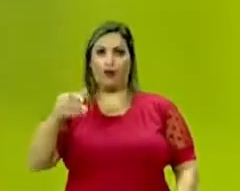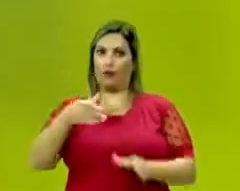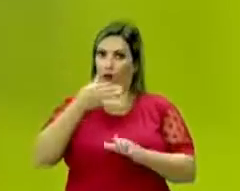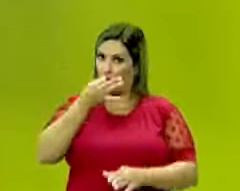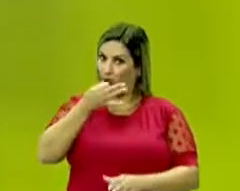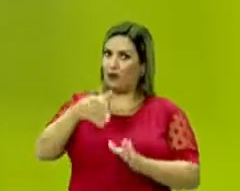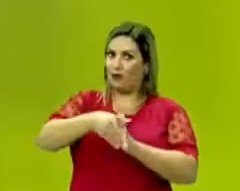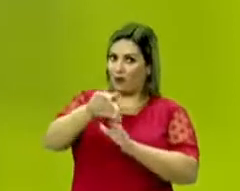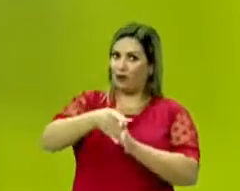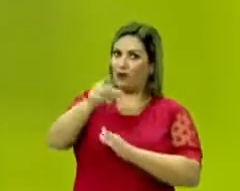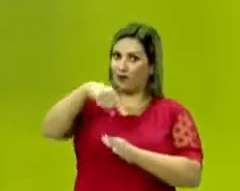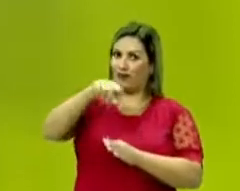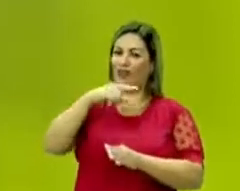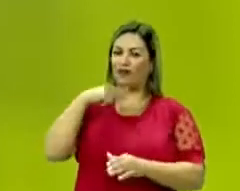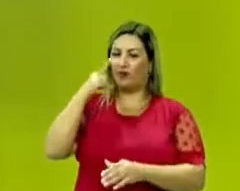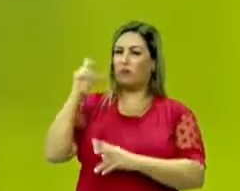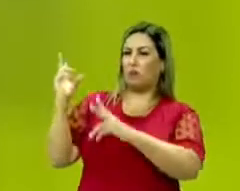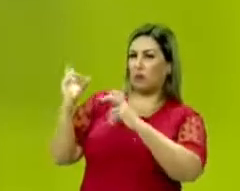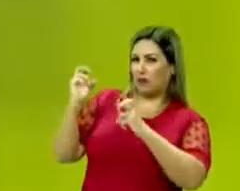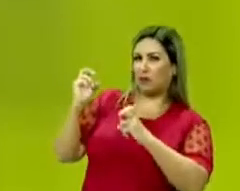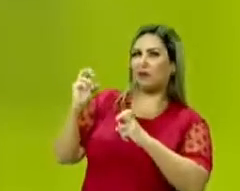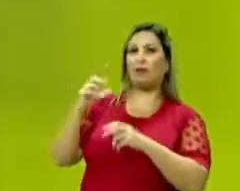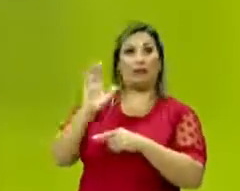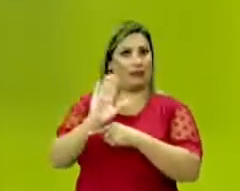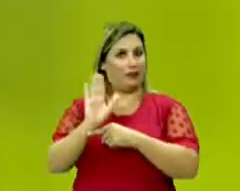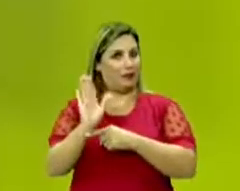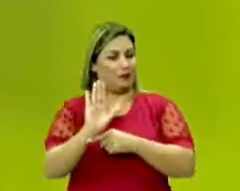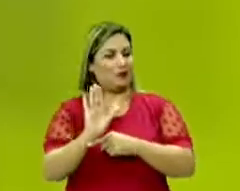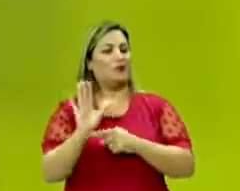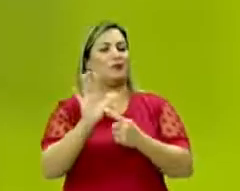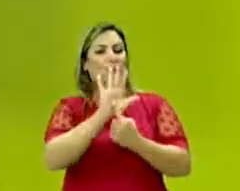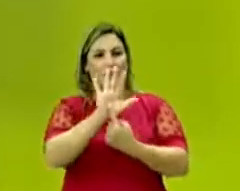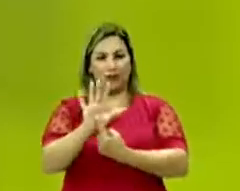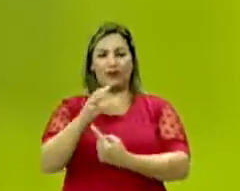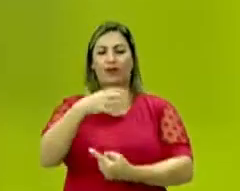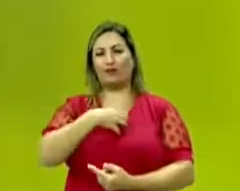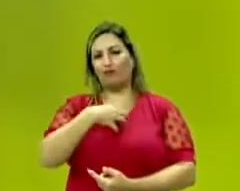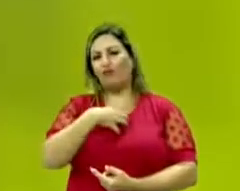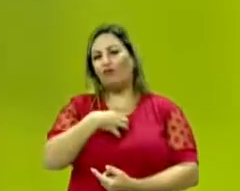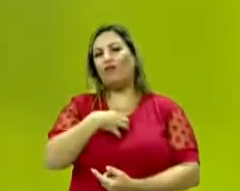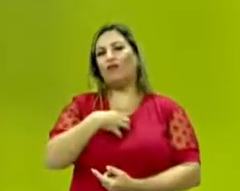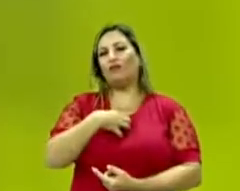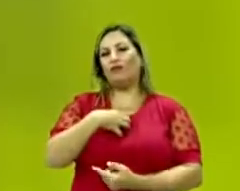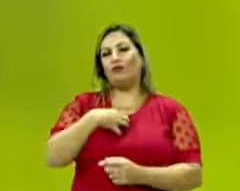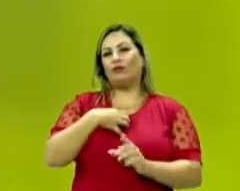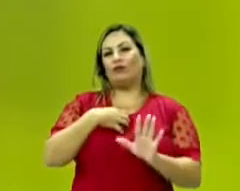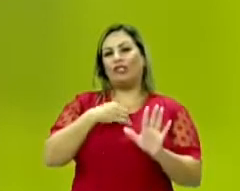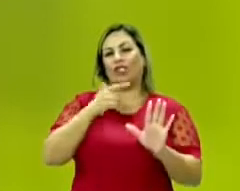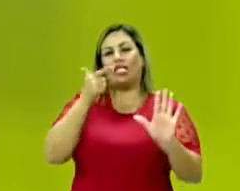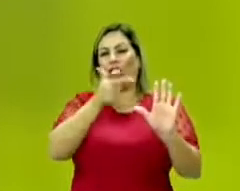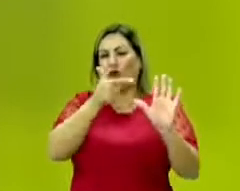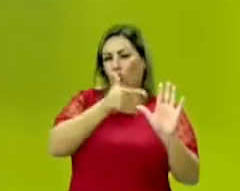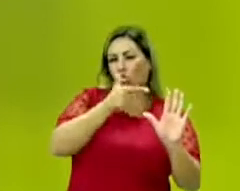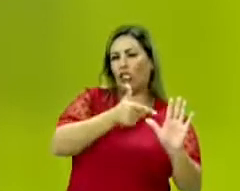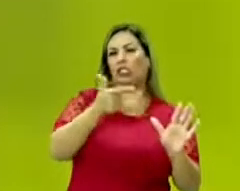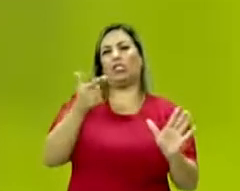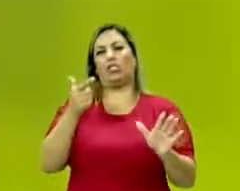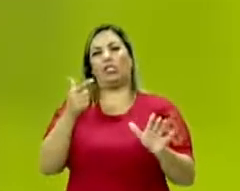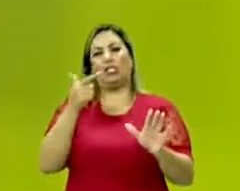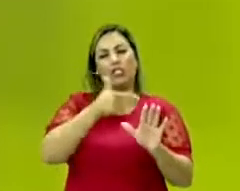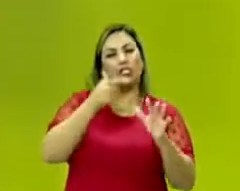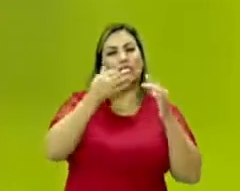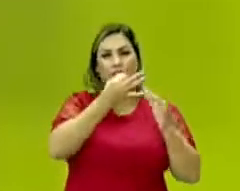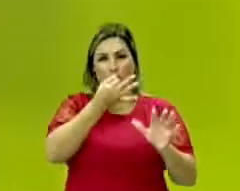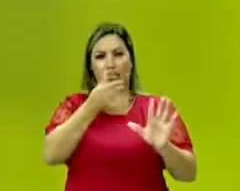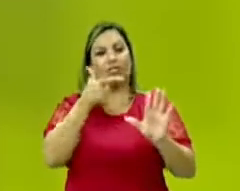o cartaz em breve, você vai perceber que esse filme vai colocar de uma forma muito irônica essa discussão